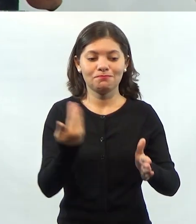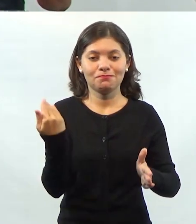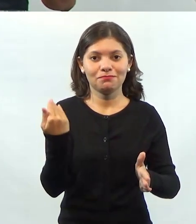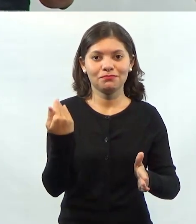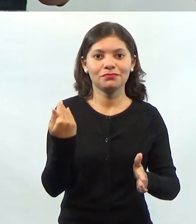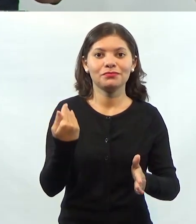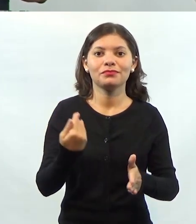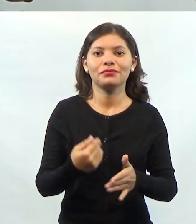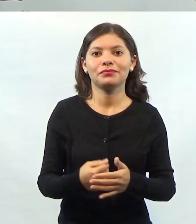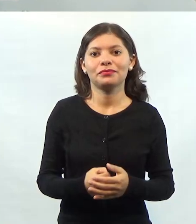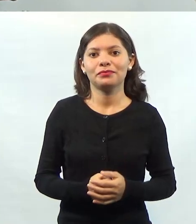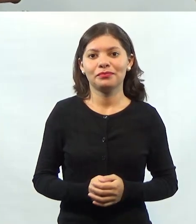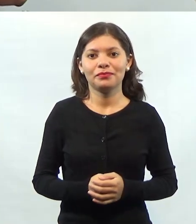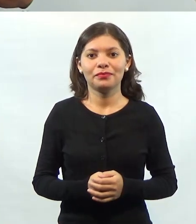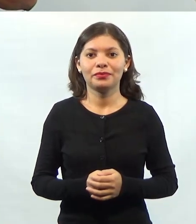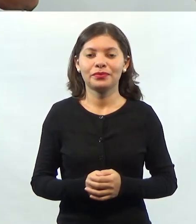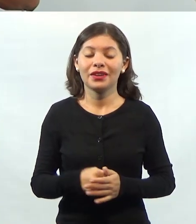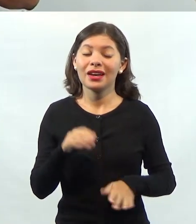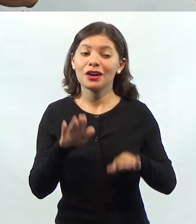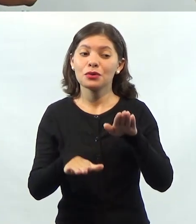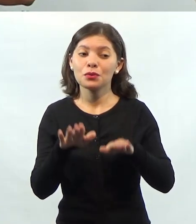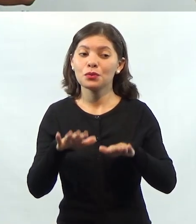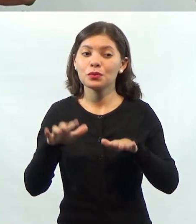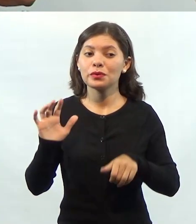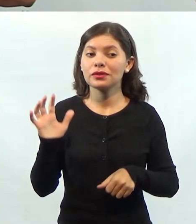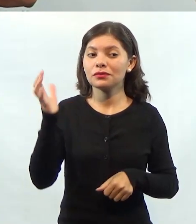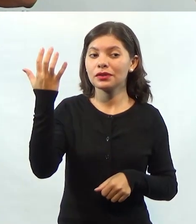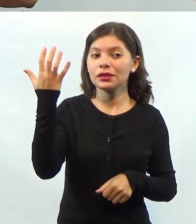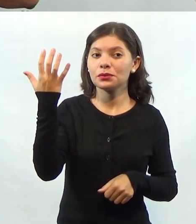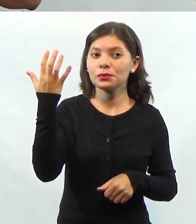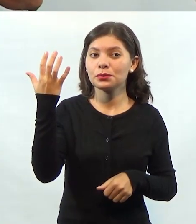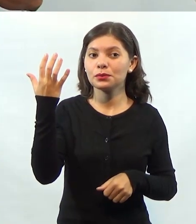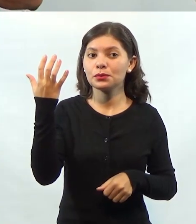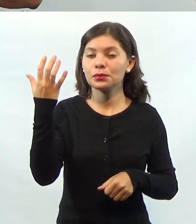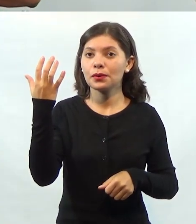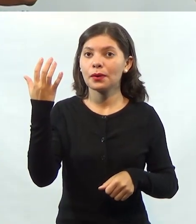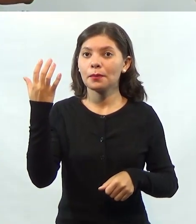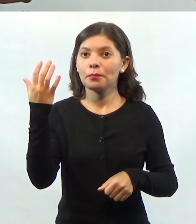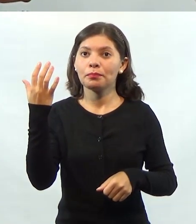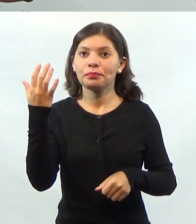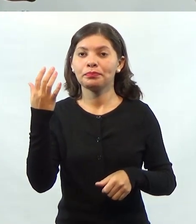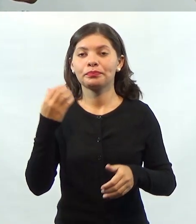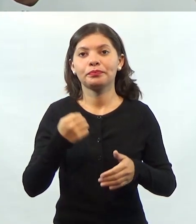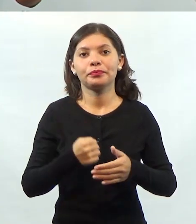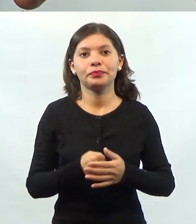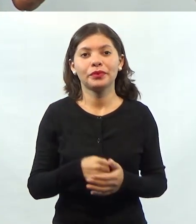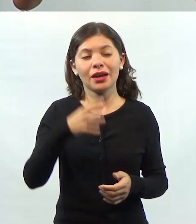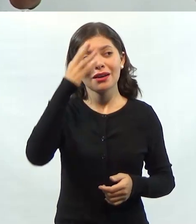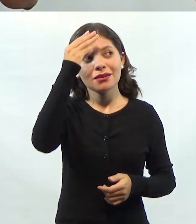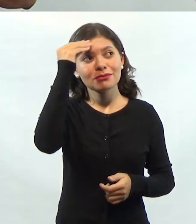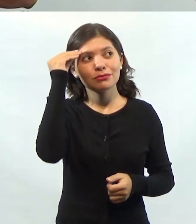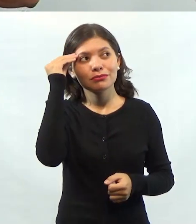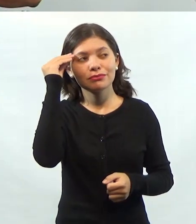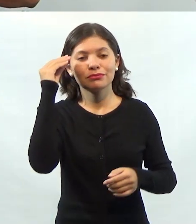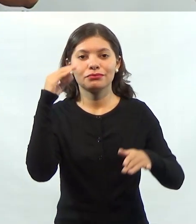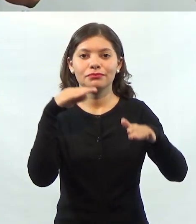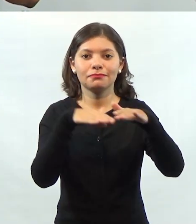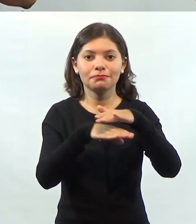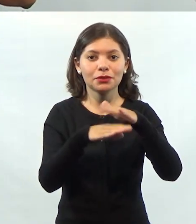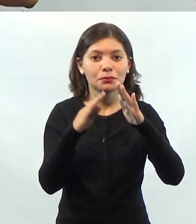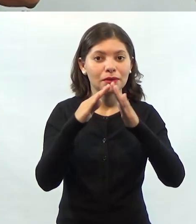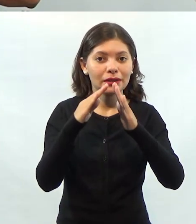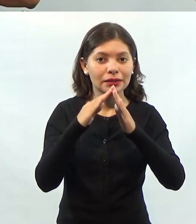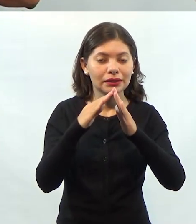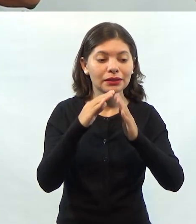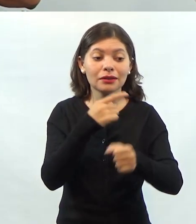Teve eventos, é claro, de vacina se perderam porque ficaram esquecidas dentro de um barracão e tal, mas a